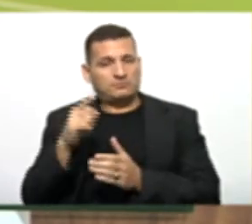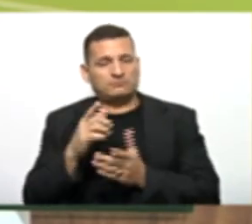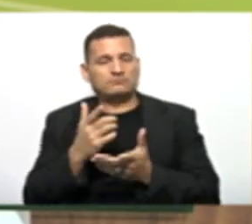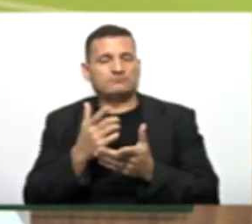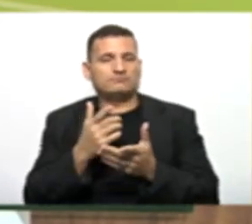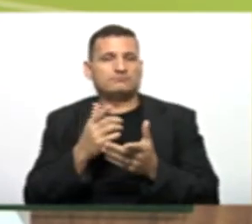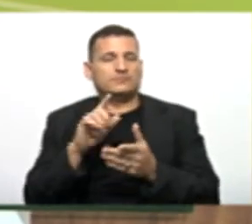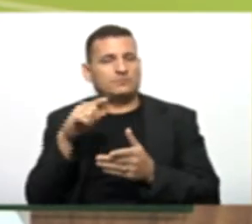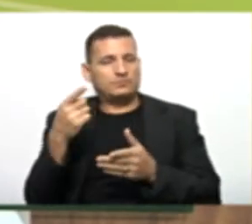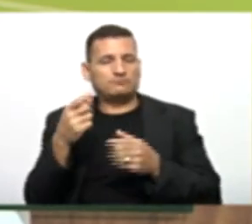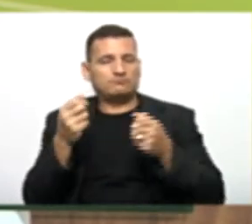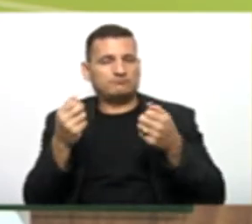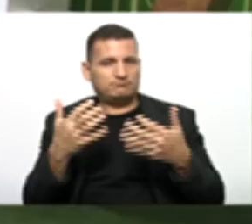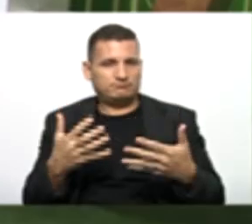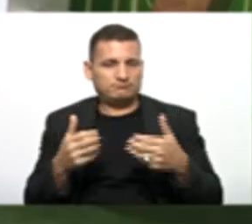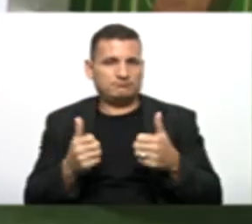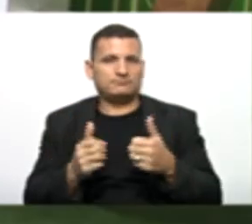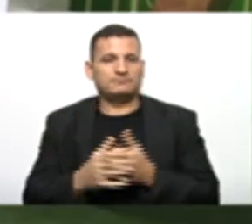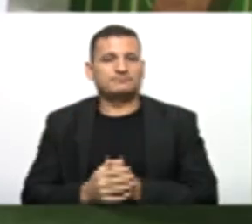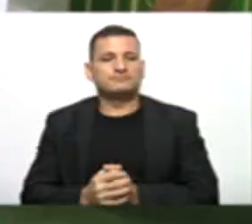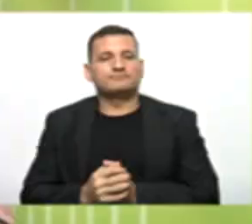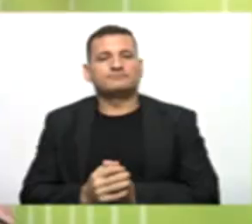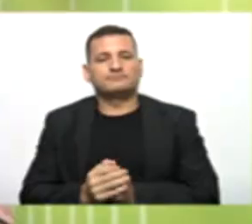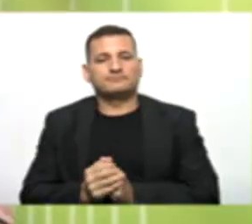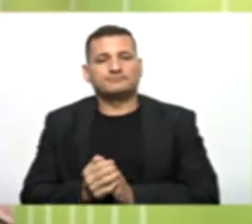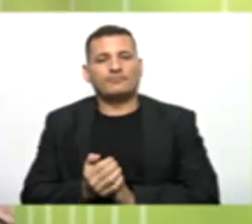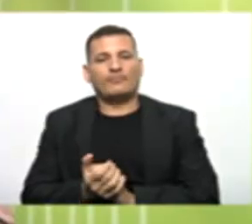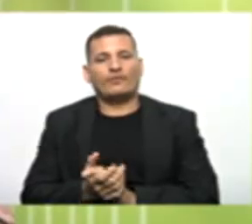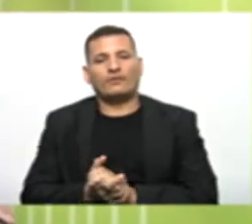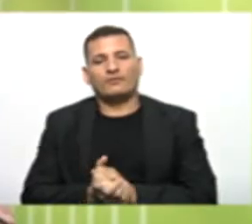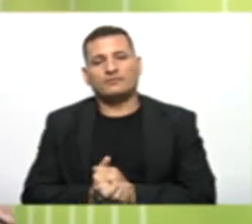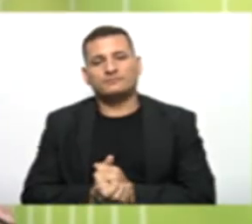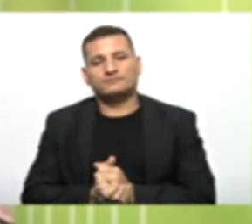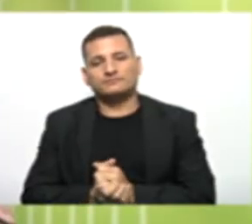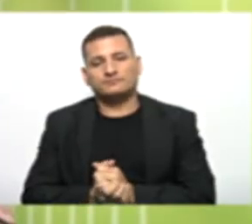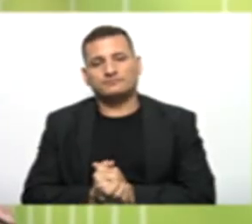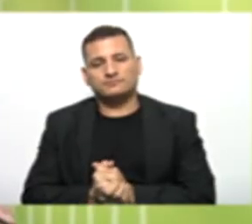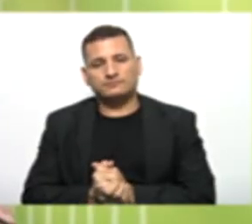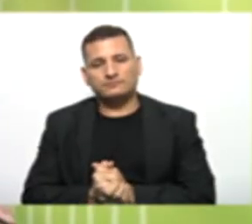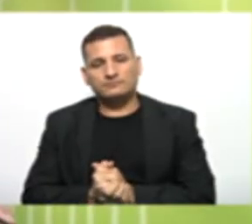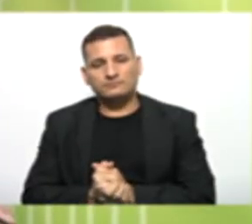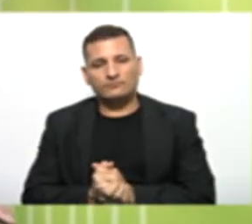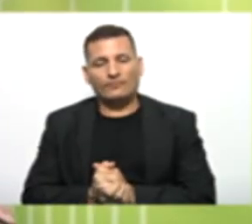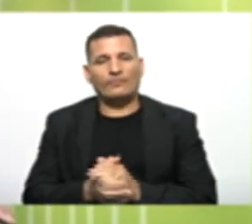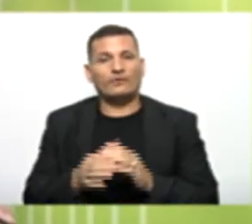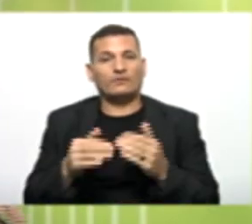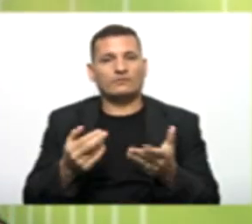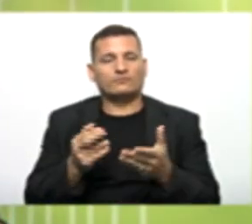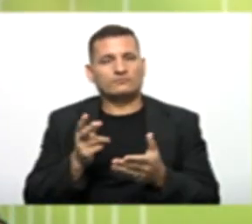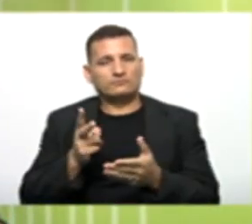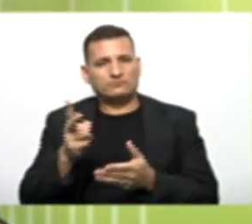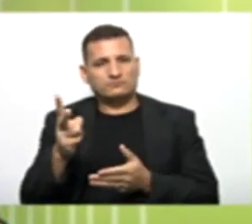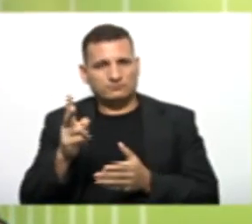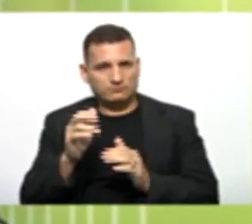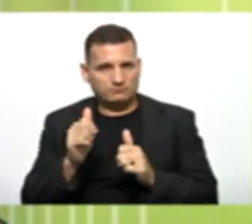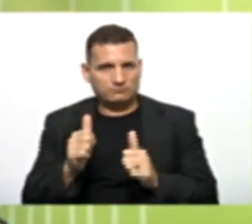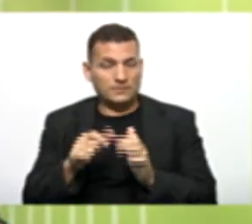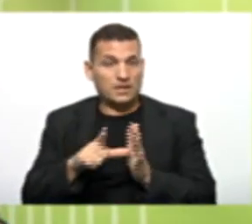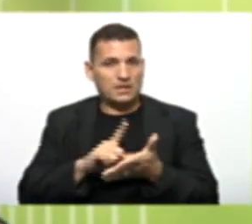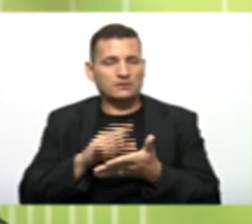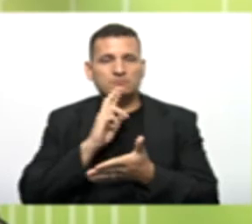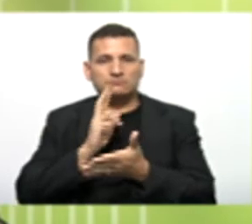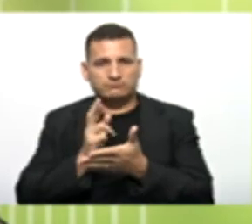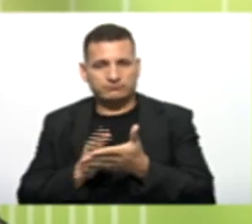Da atividade Ok? Beleza Obrigado professor Dando continuidade Pessoal Antes de resolver As